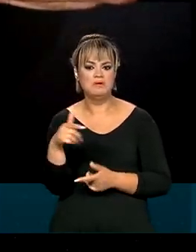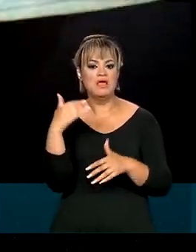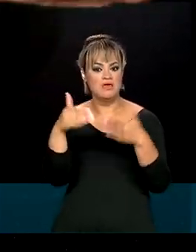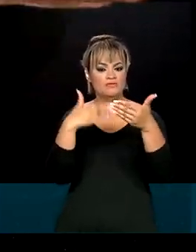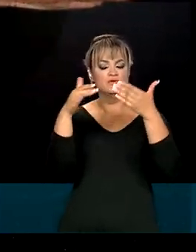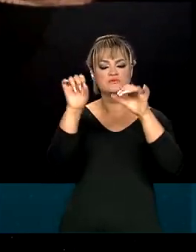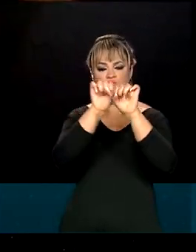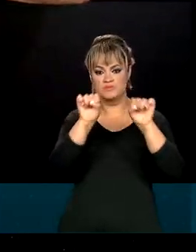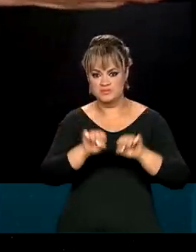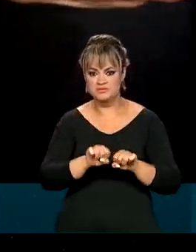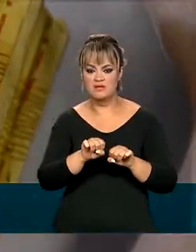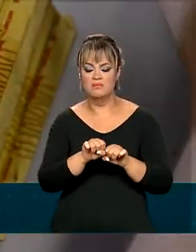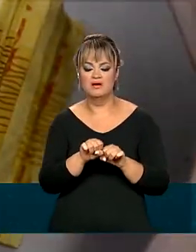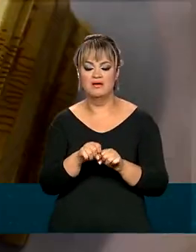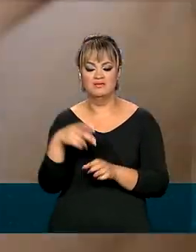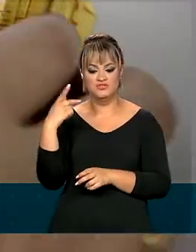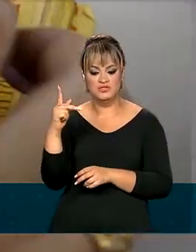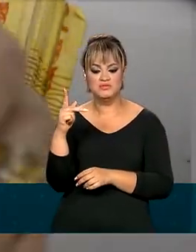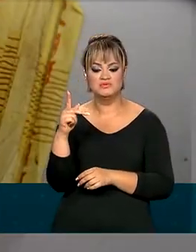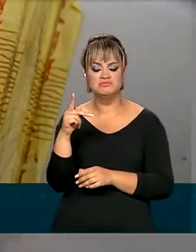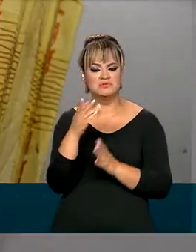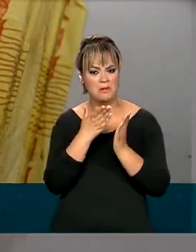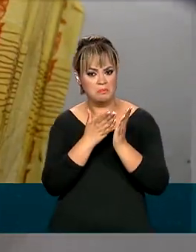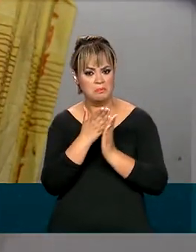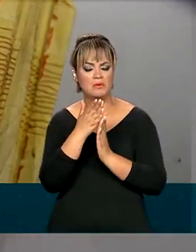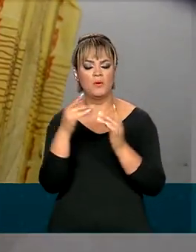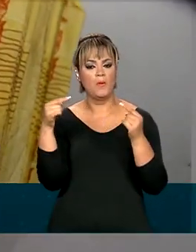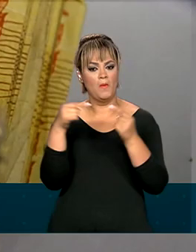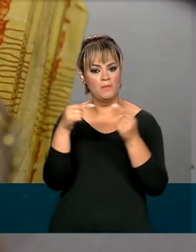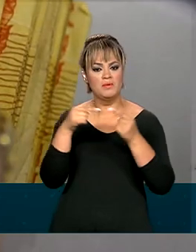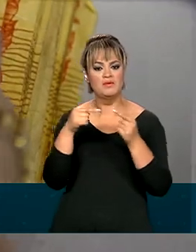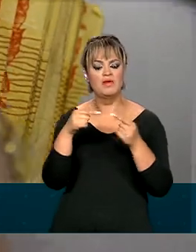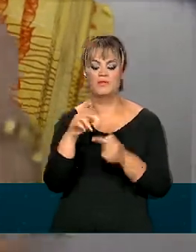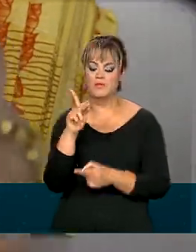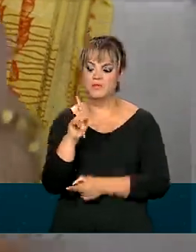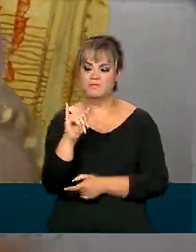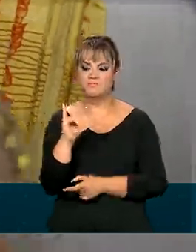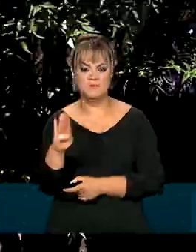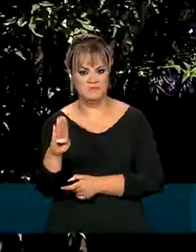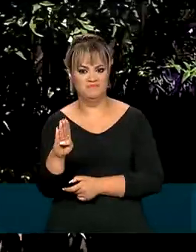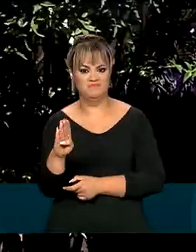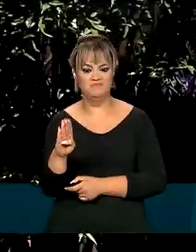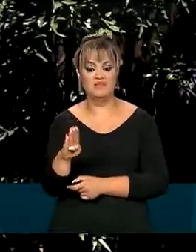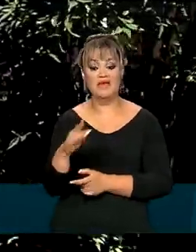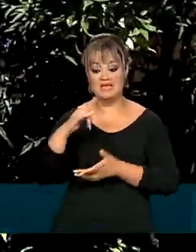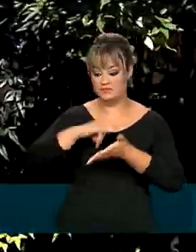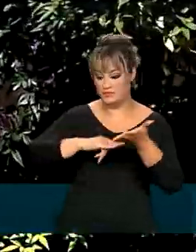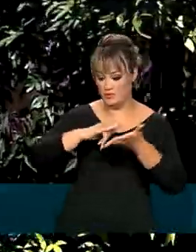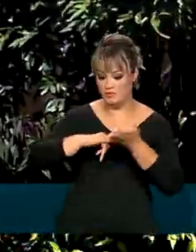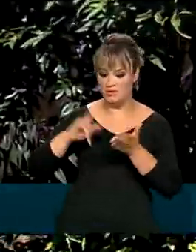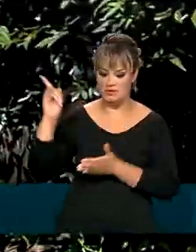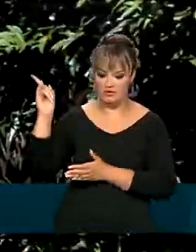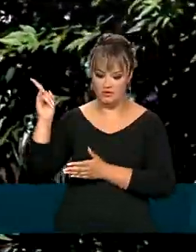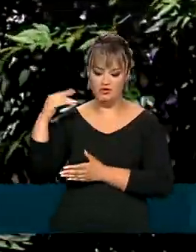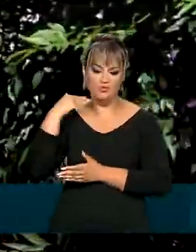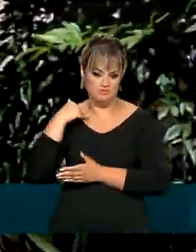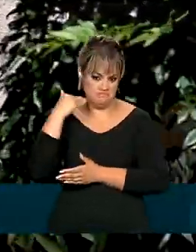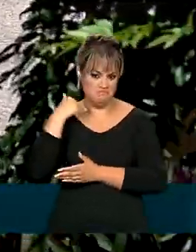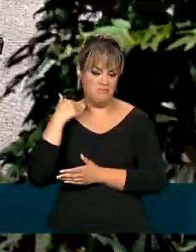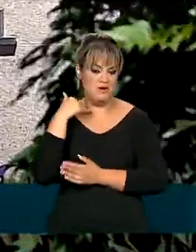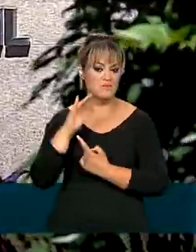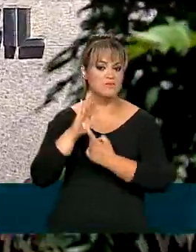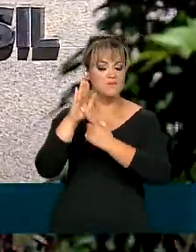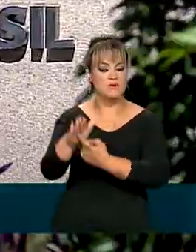sistema financeiro nacional está em linha com o avanço do produto interno bruto. O documento do Banco Central também